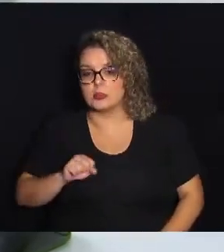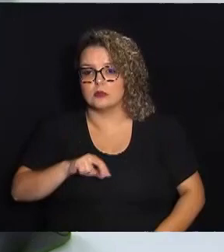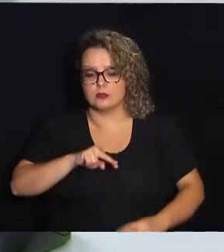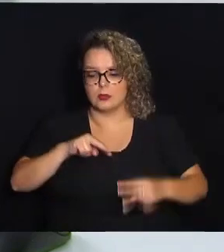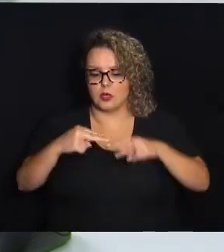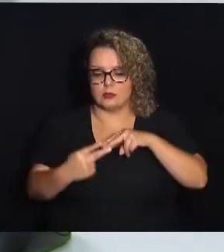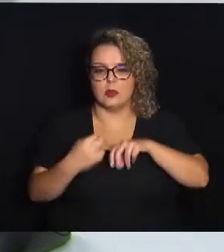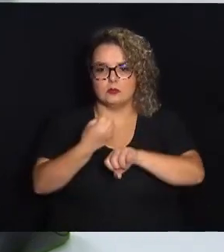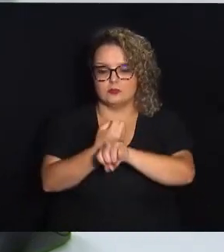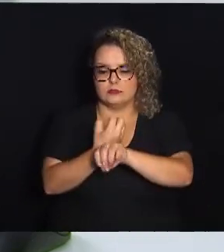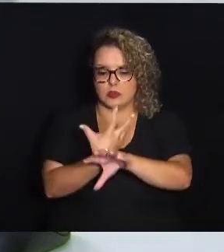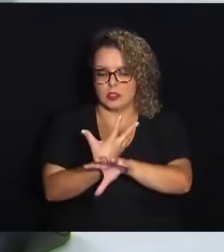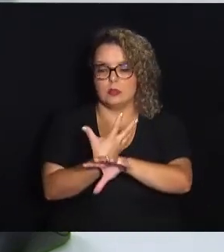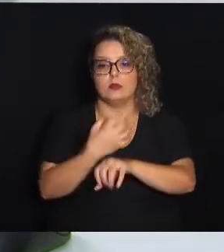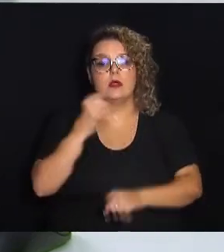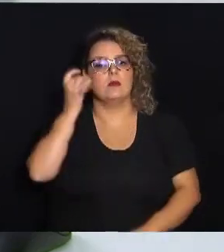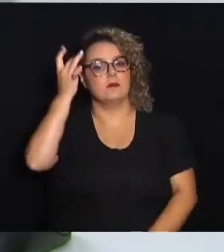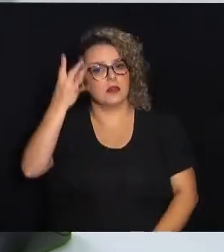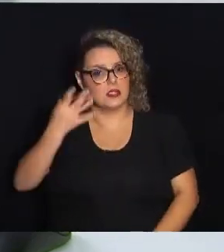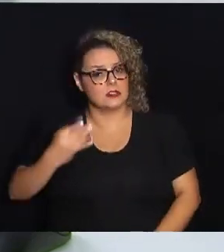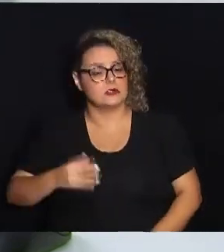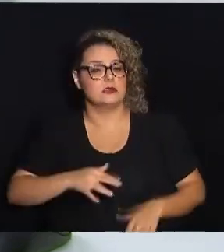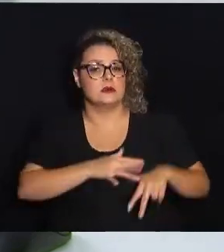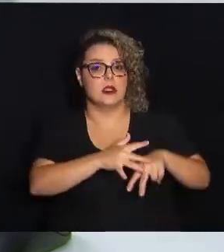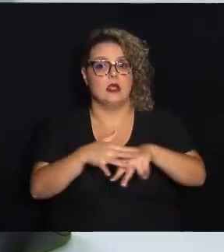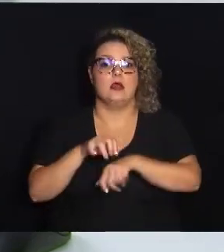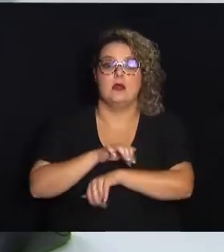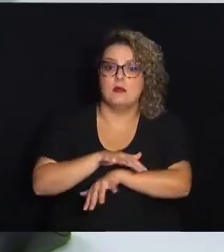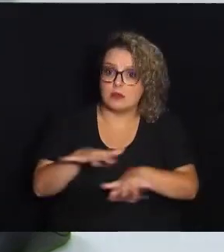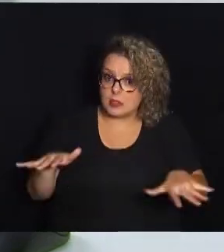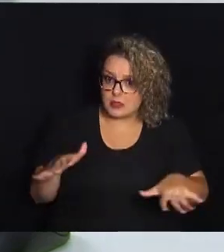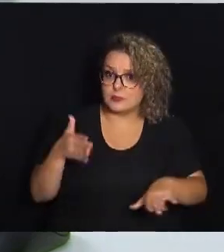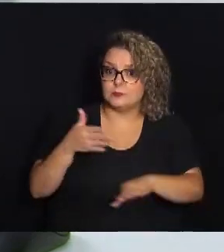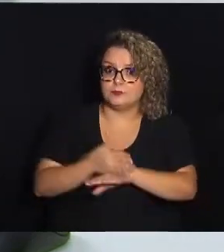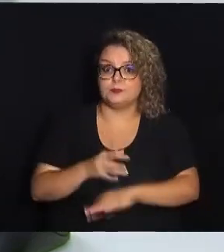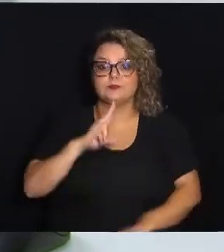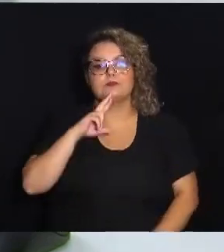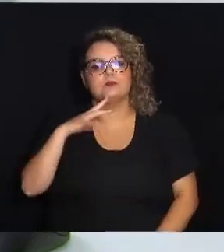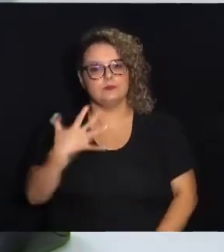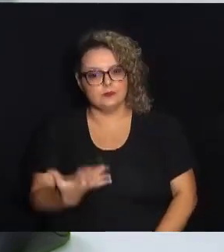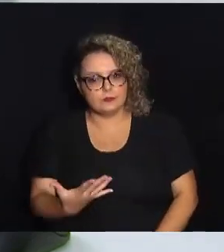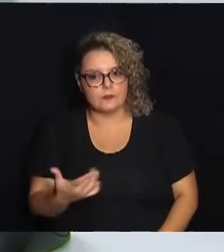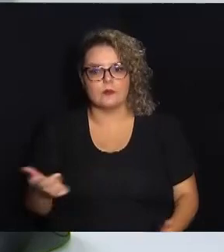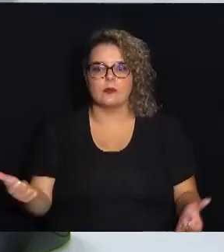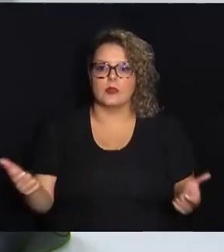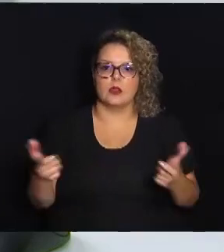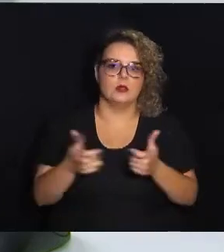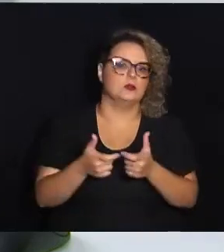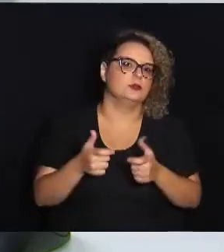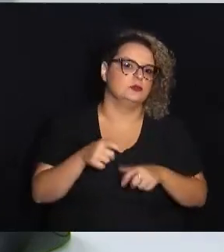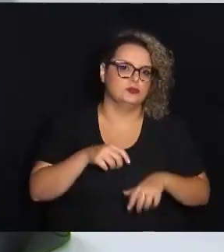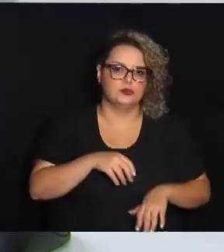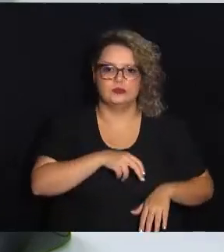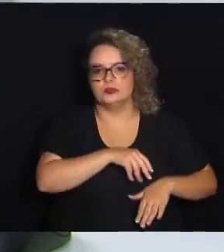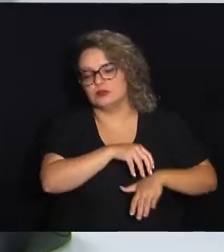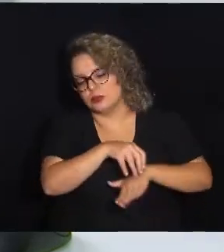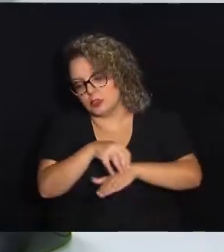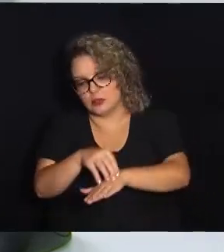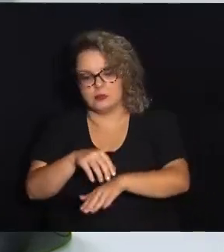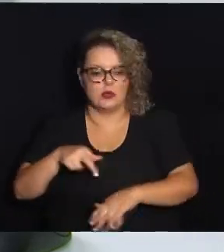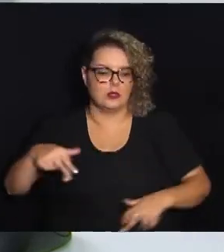aposta, acho que é uma grande estratégia para facilitar para os pacientes, ampliar o acesso e aumentar a resolutividade,